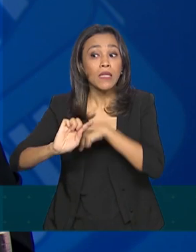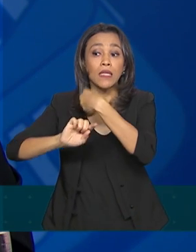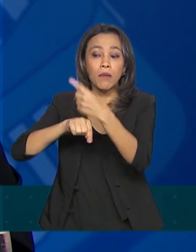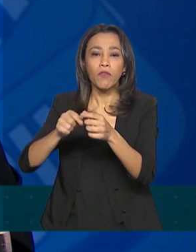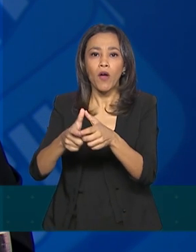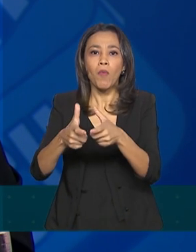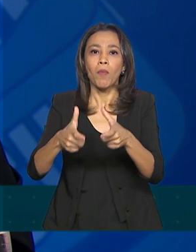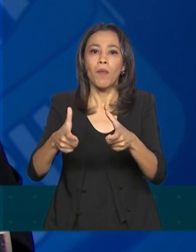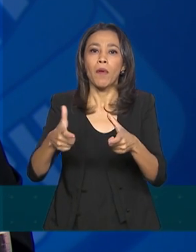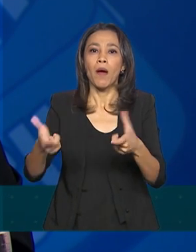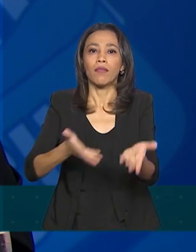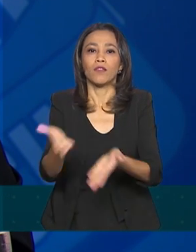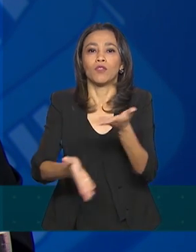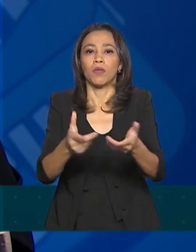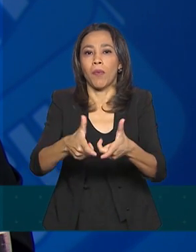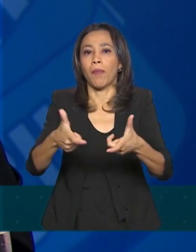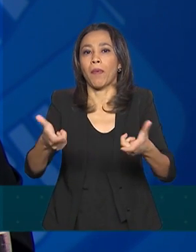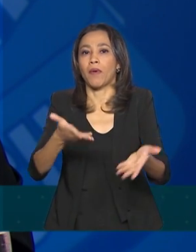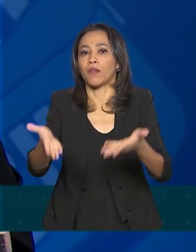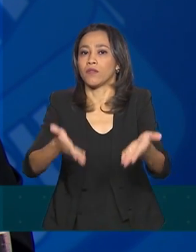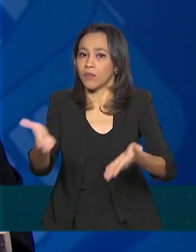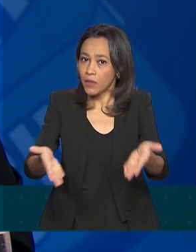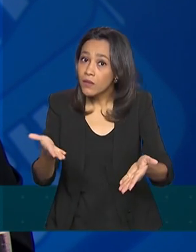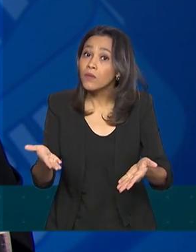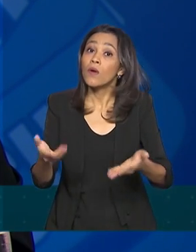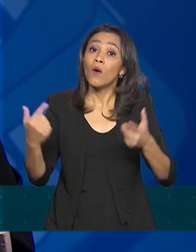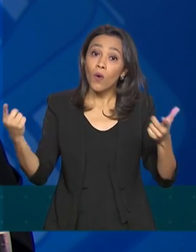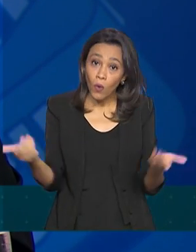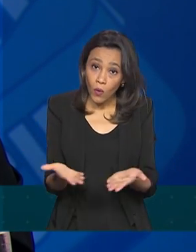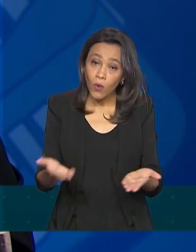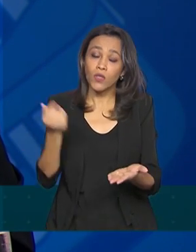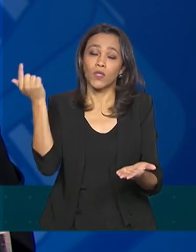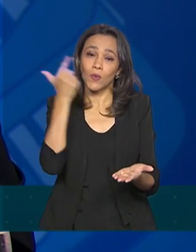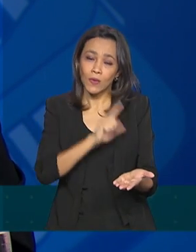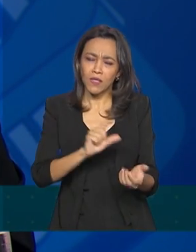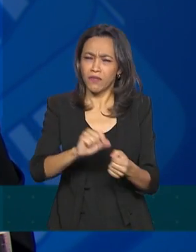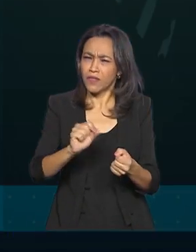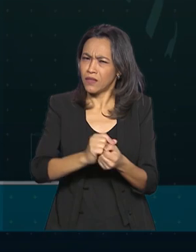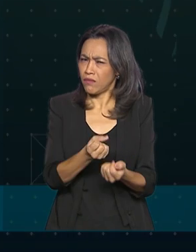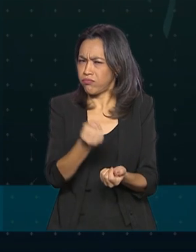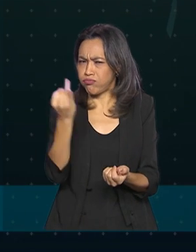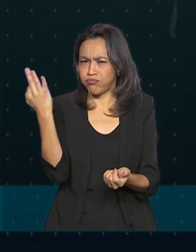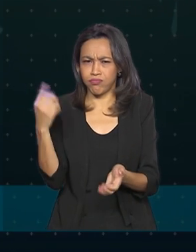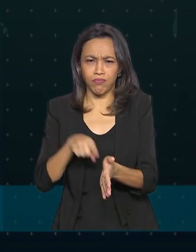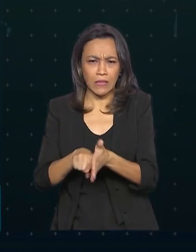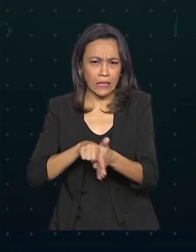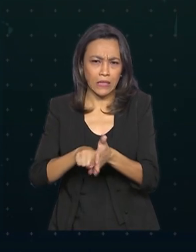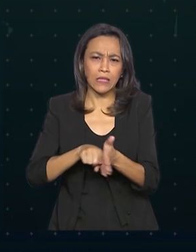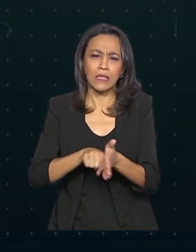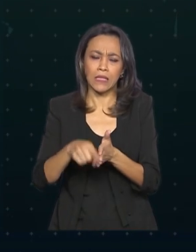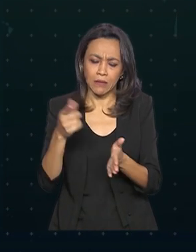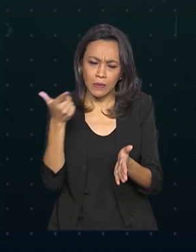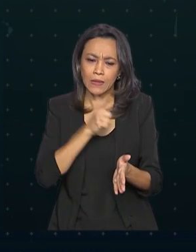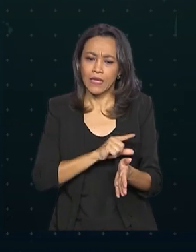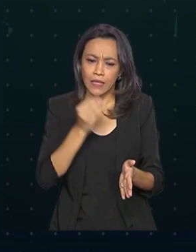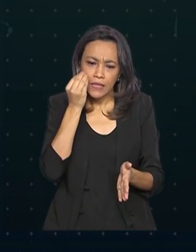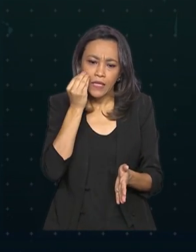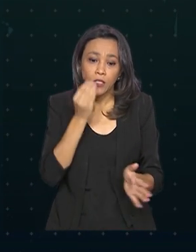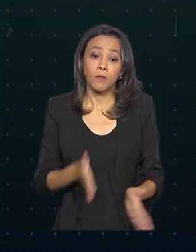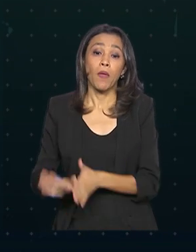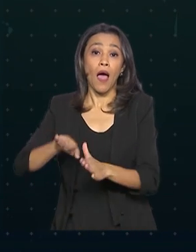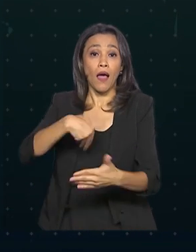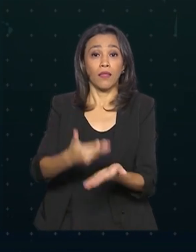geométrico. Então, hoje, eles estão conseguindo realizar muitos exames. Até o momento, o Brasil testou